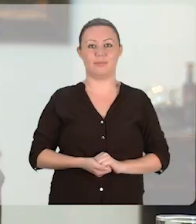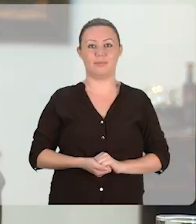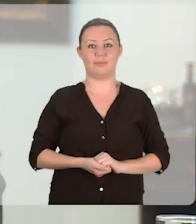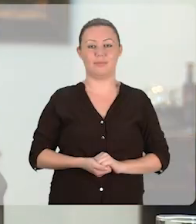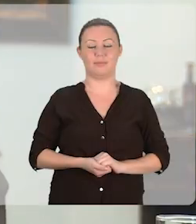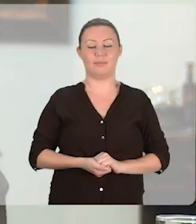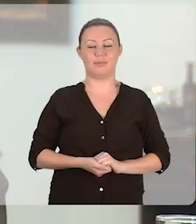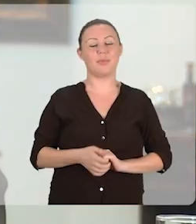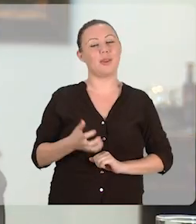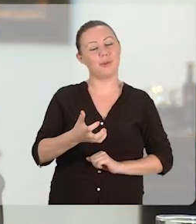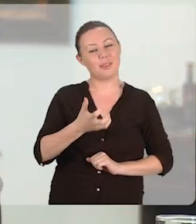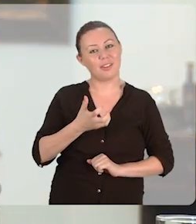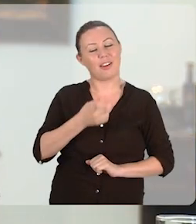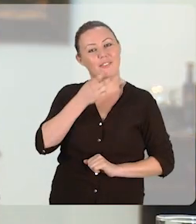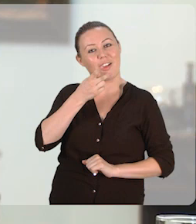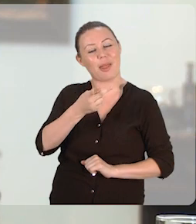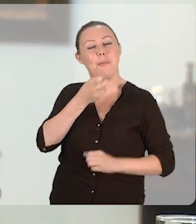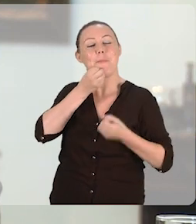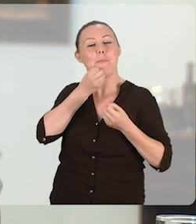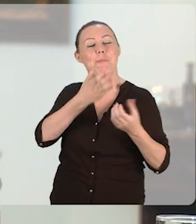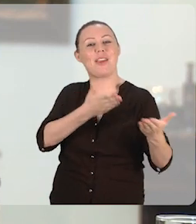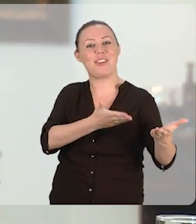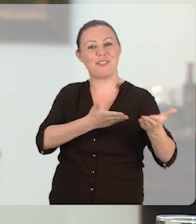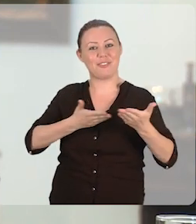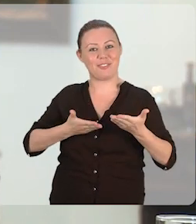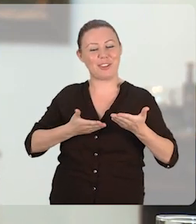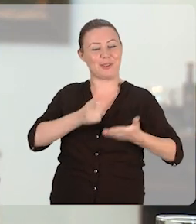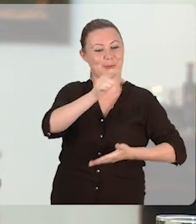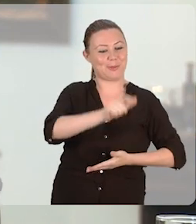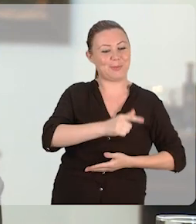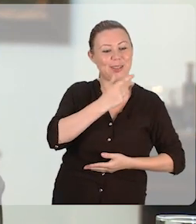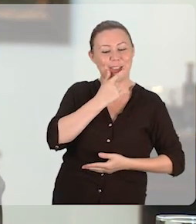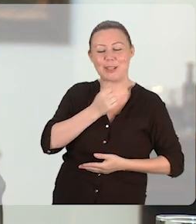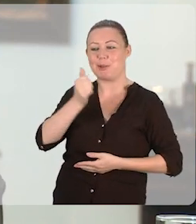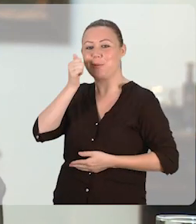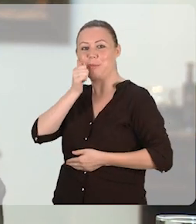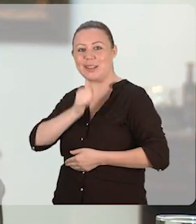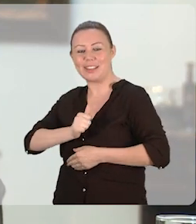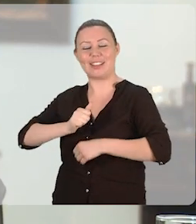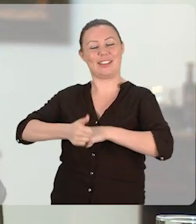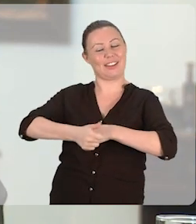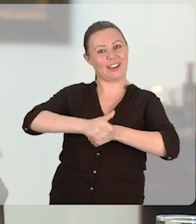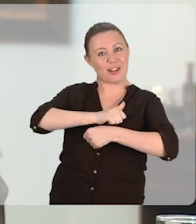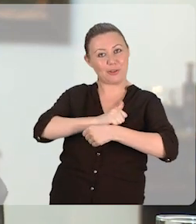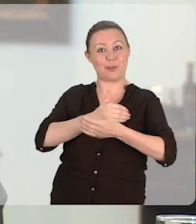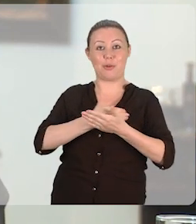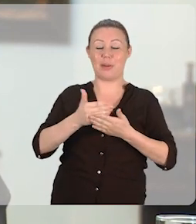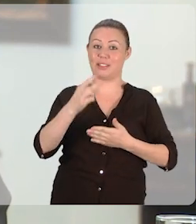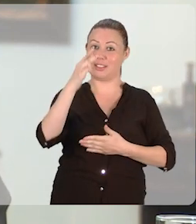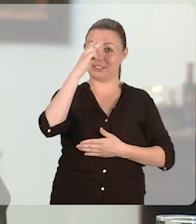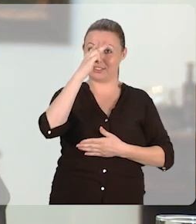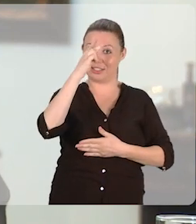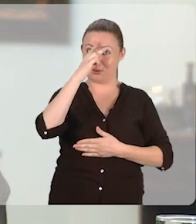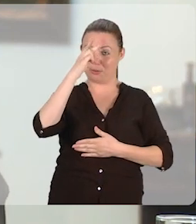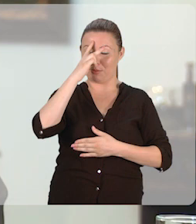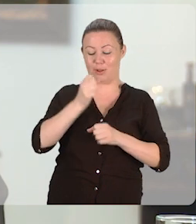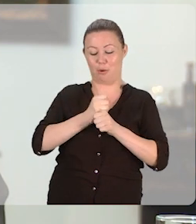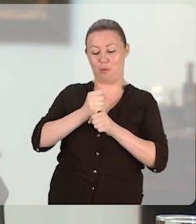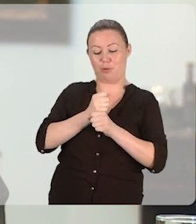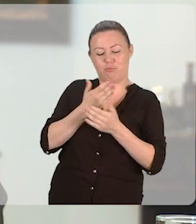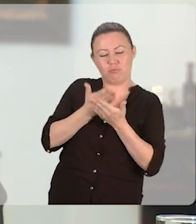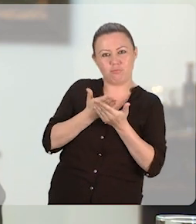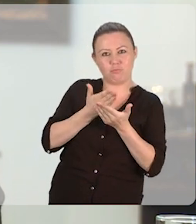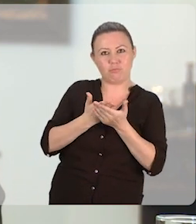Eu gostaria de dar as boas-vindas a todas as caloras e a todos os calouros que começam suas atividades nesta segunda-feira, nesse ano letivo de